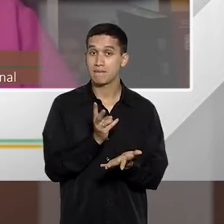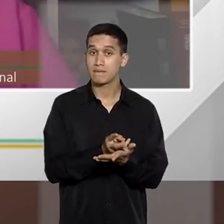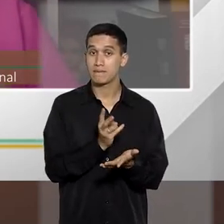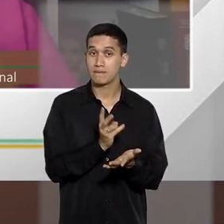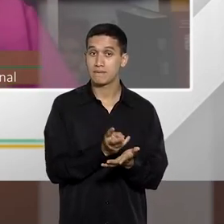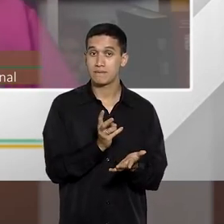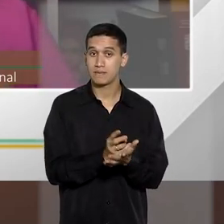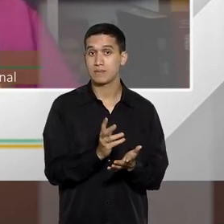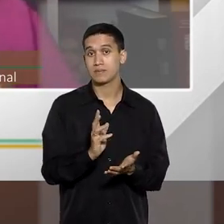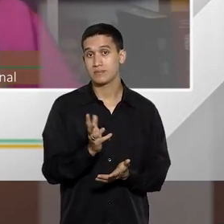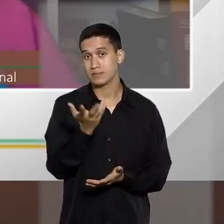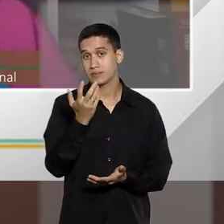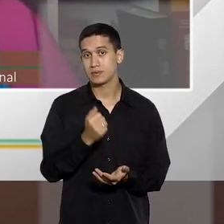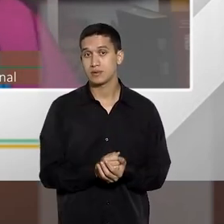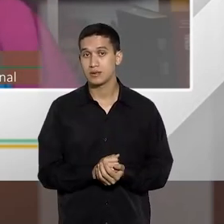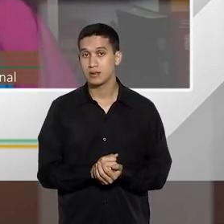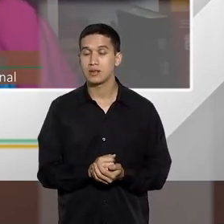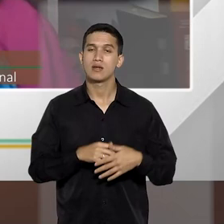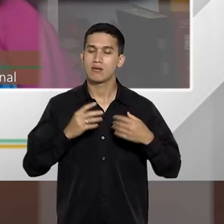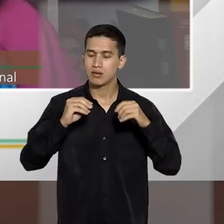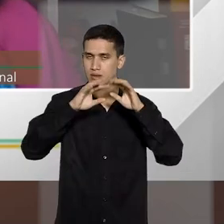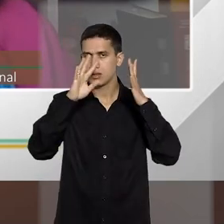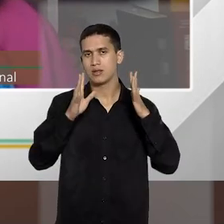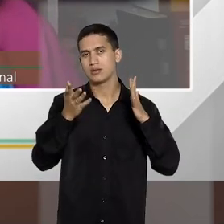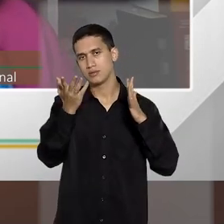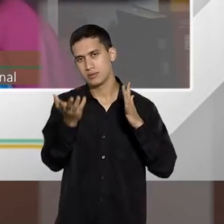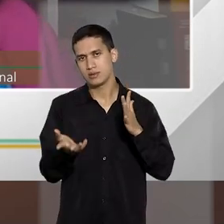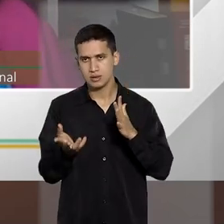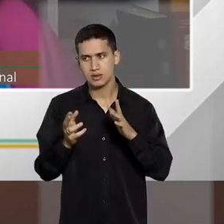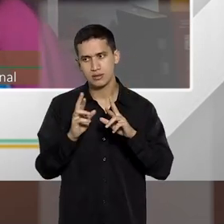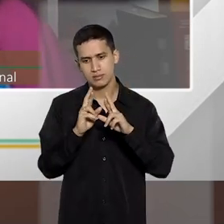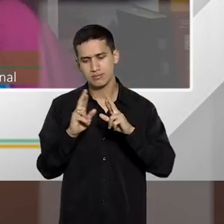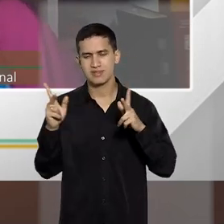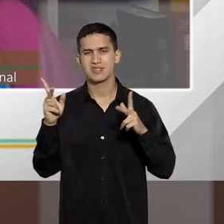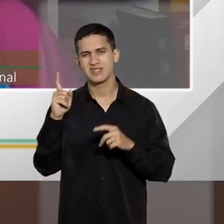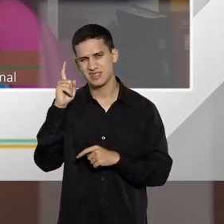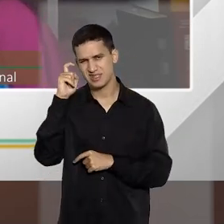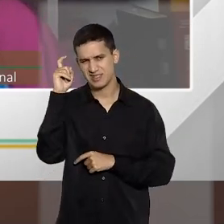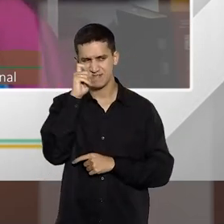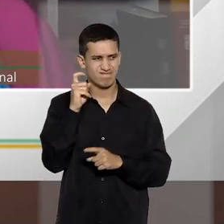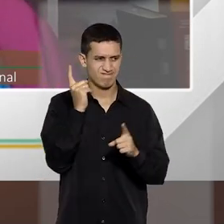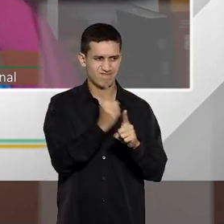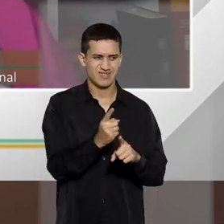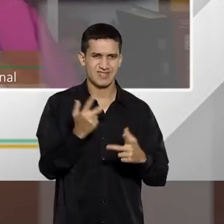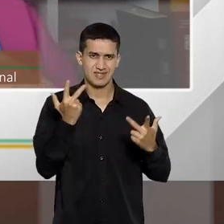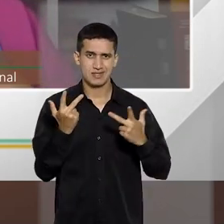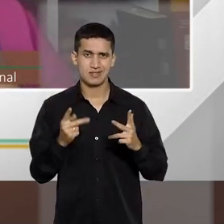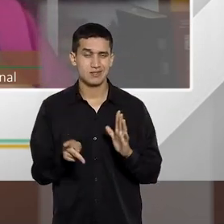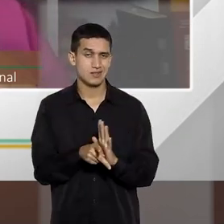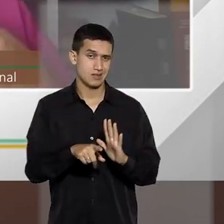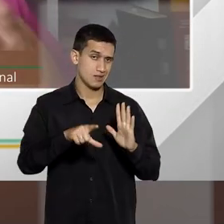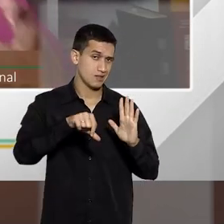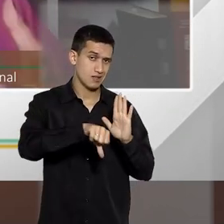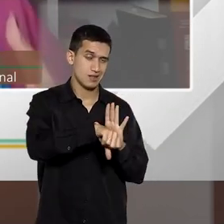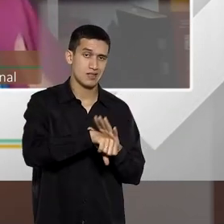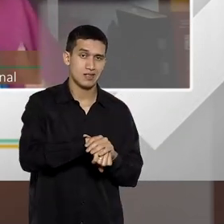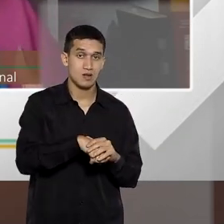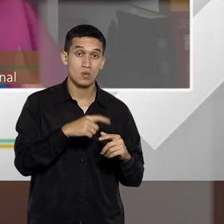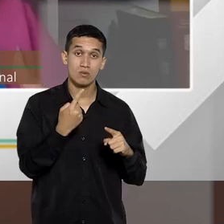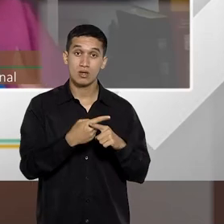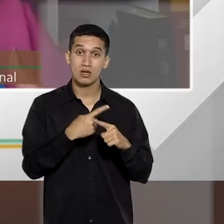e é exatamente isso que dificulta o flagrante no crime habitual, porque o flagrante é